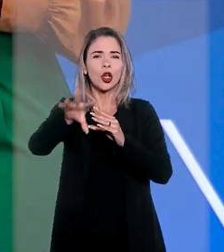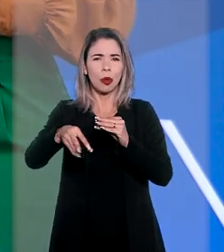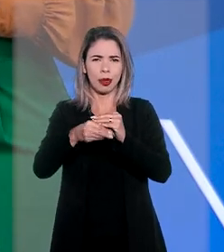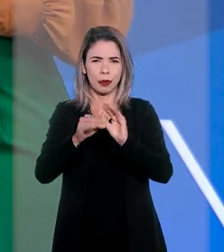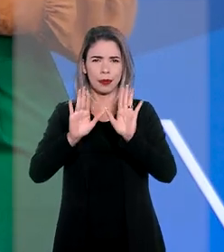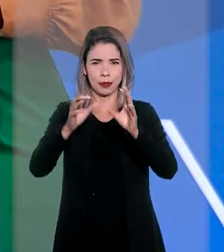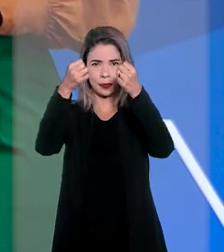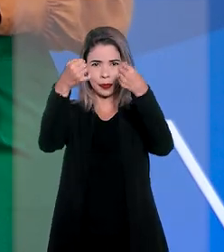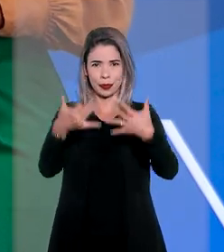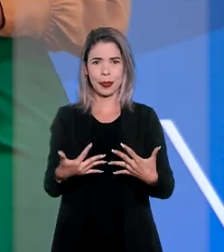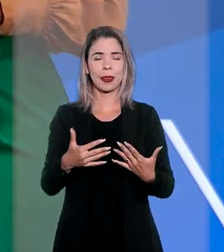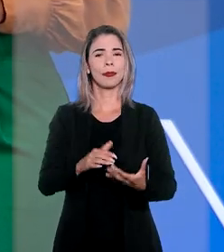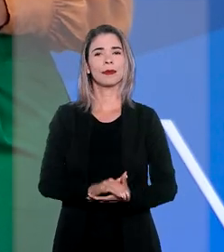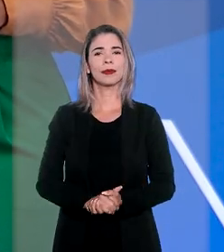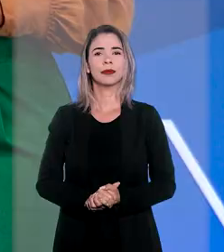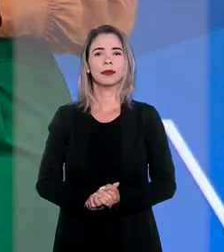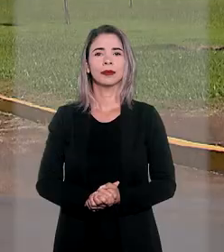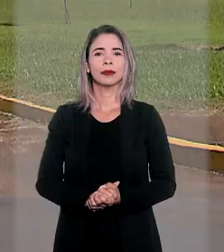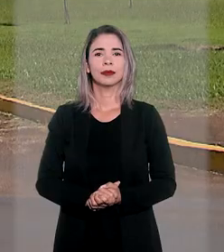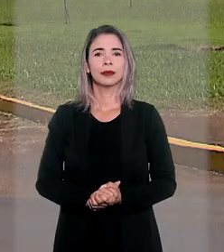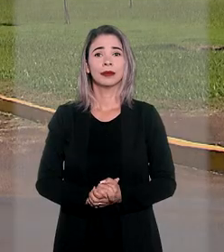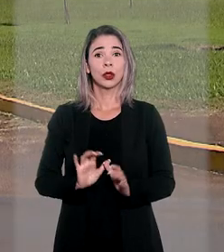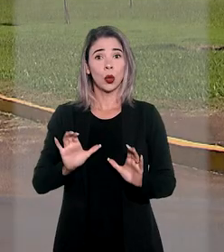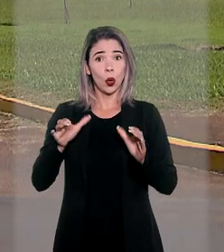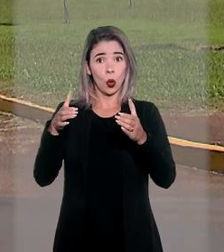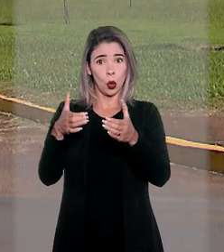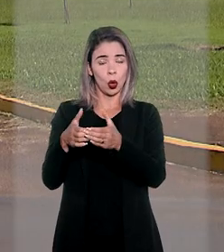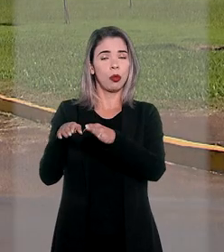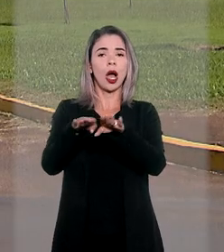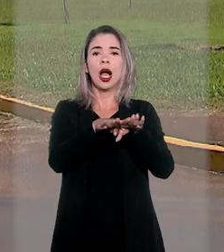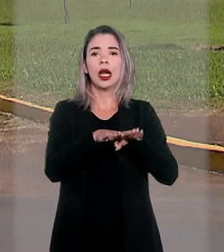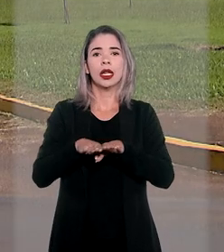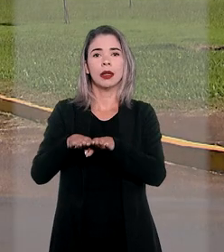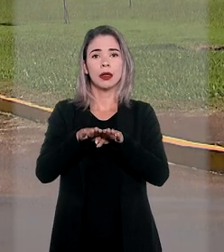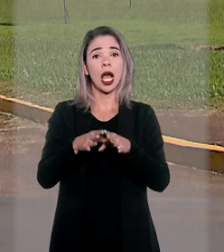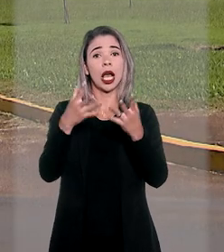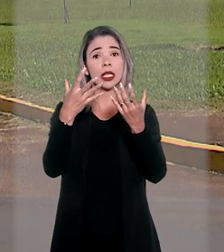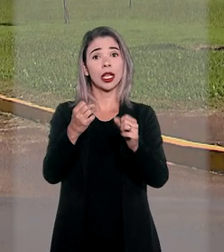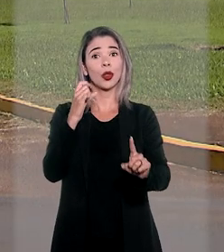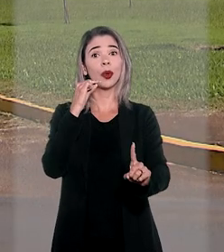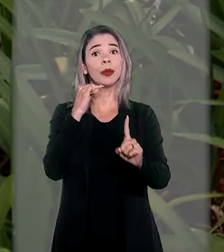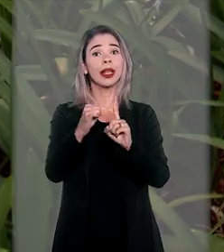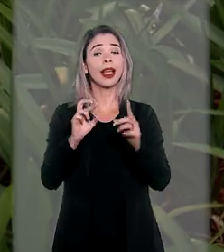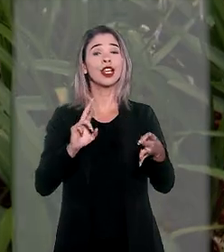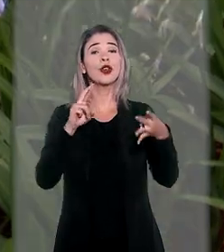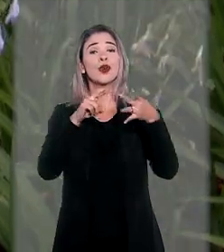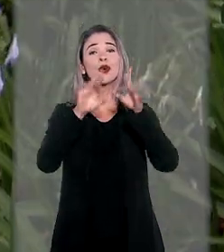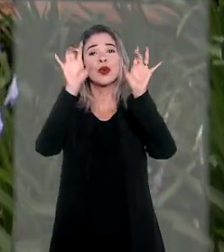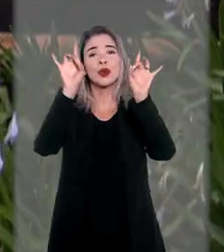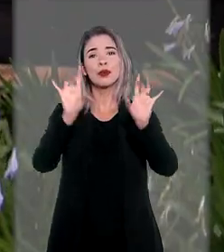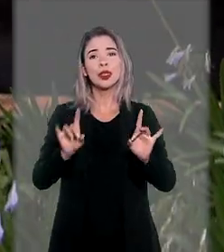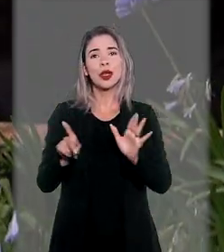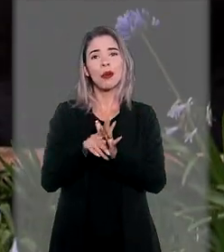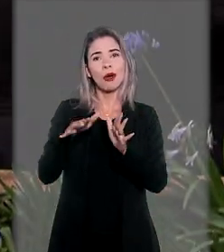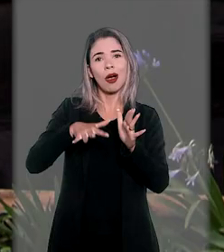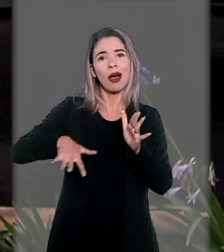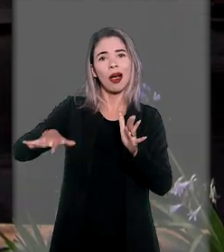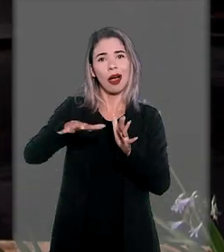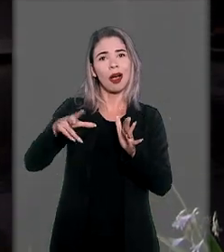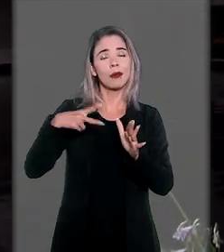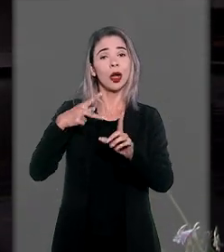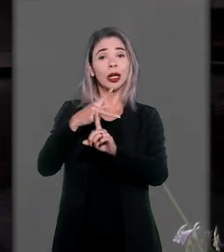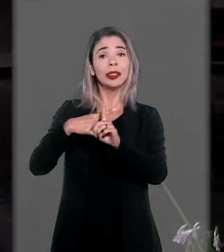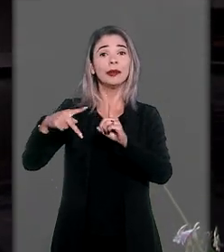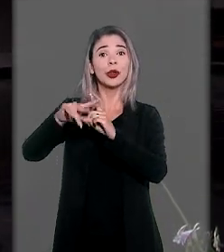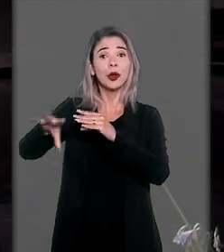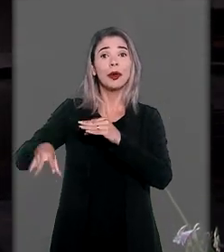Entenda a decisão da terceira turma. O colegiado, por unanimidade, deu parcial provimento ao recurso especial de uma entidade de